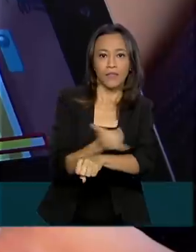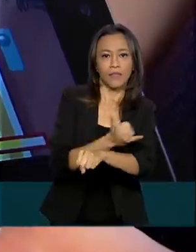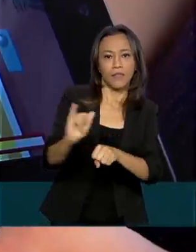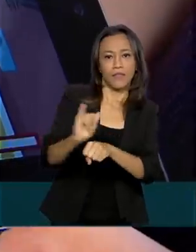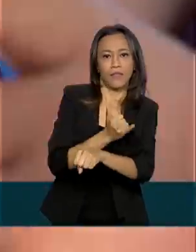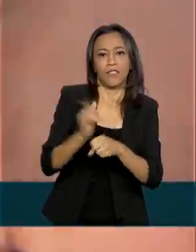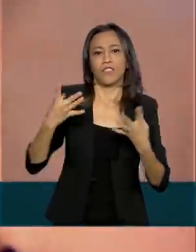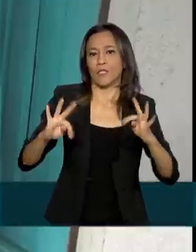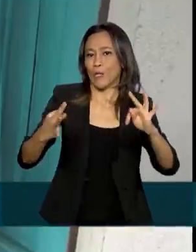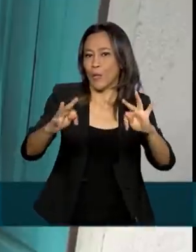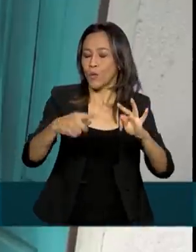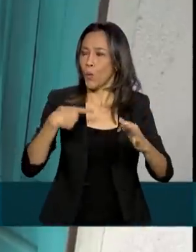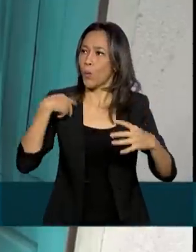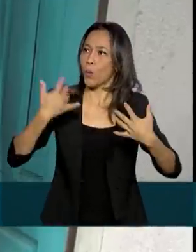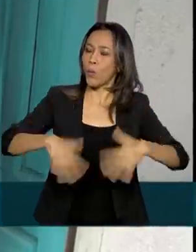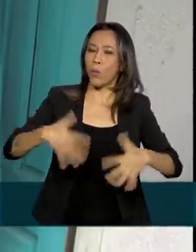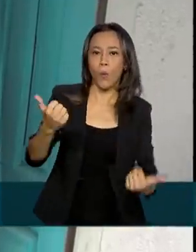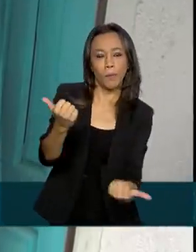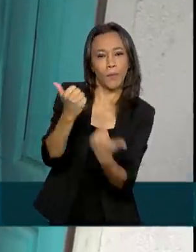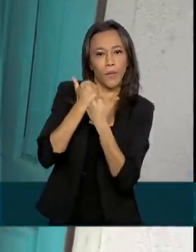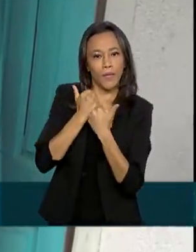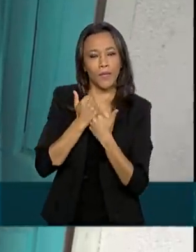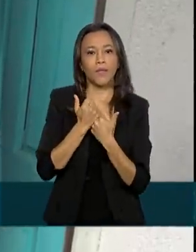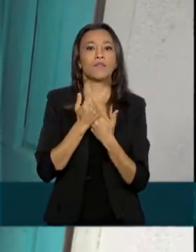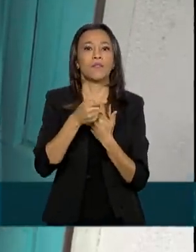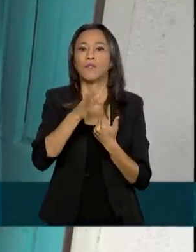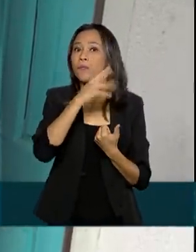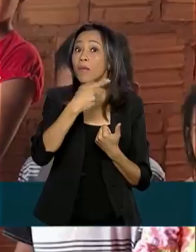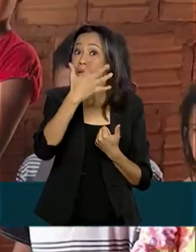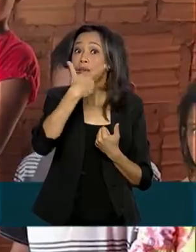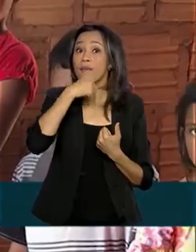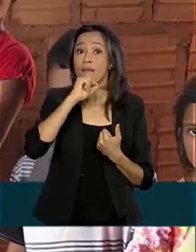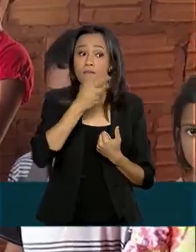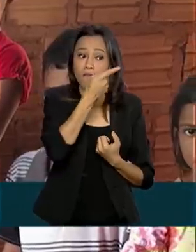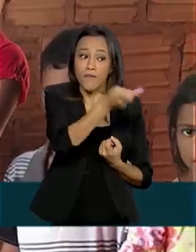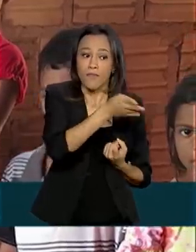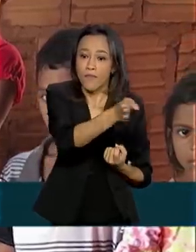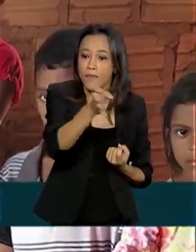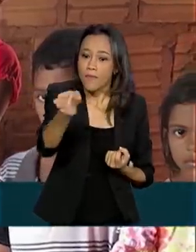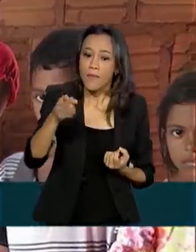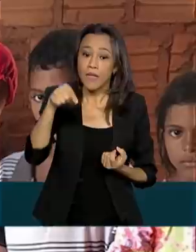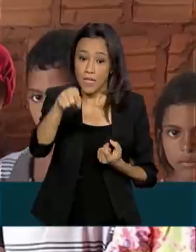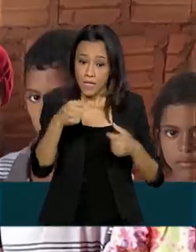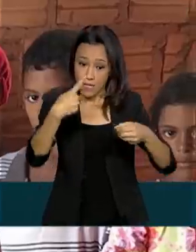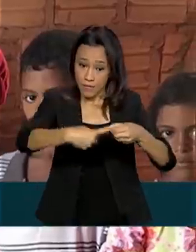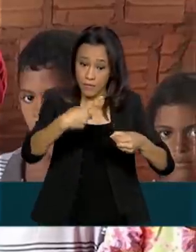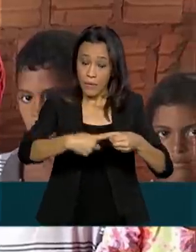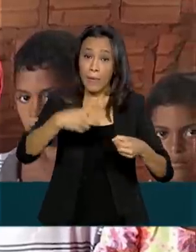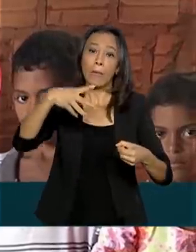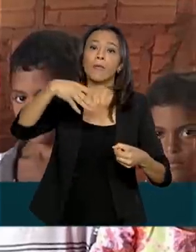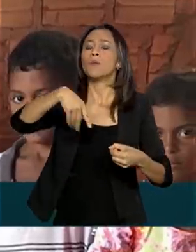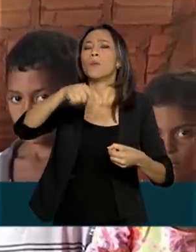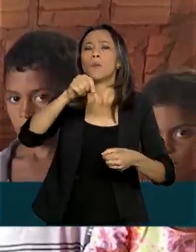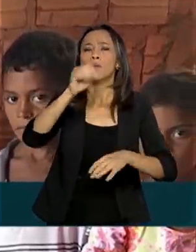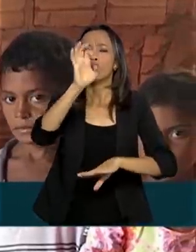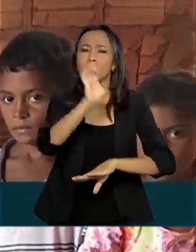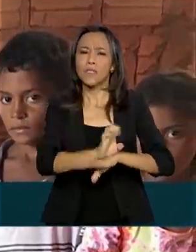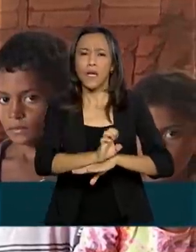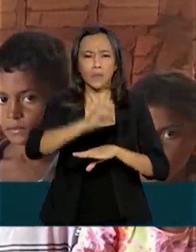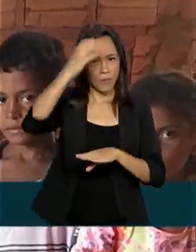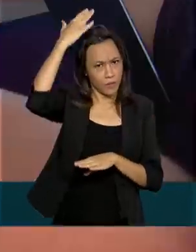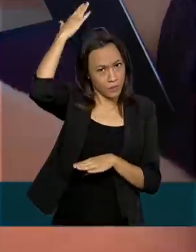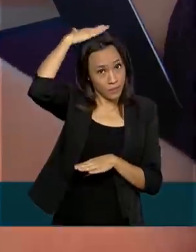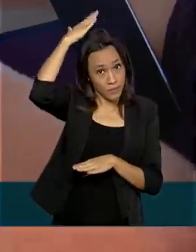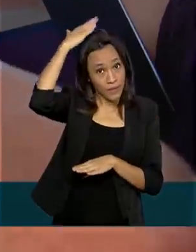tornaram parceiras essenciais dos visitadores. O município de Pacajá, no Pará, é um dos exemplos de